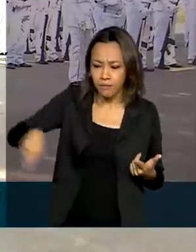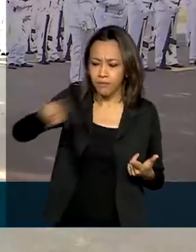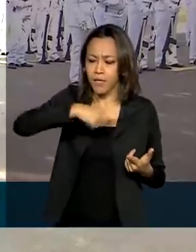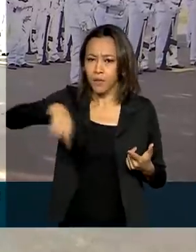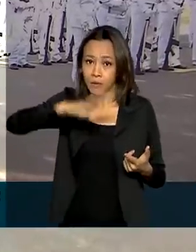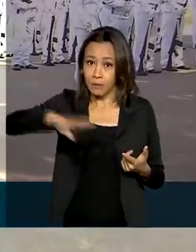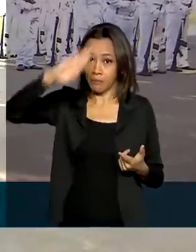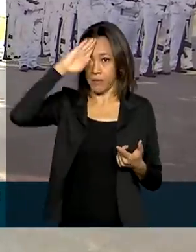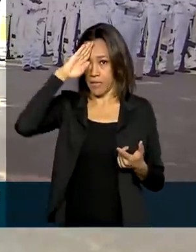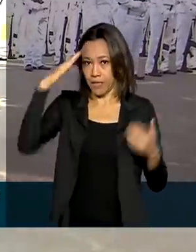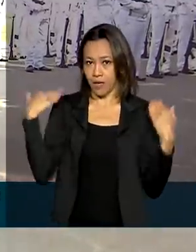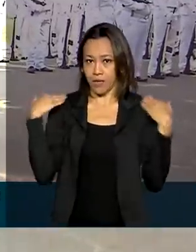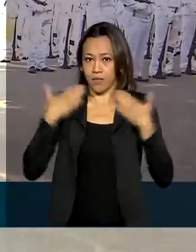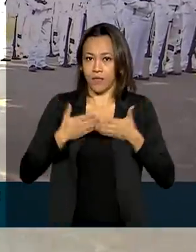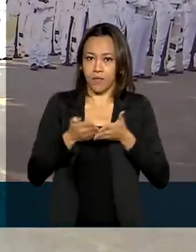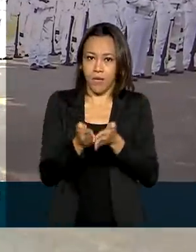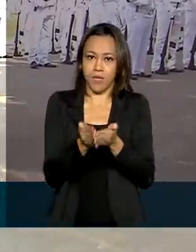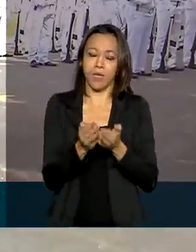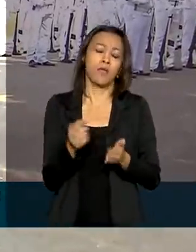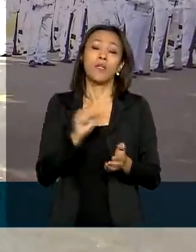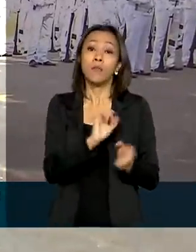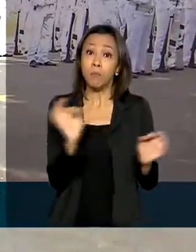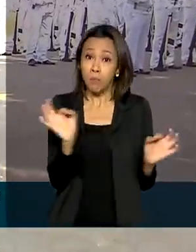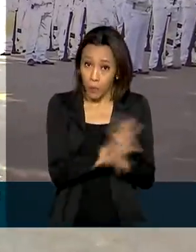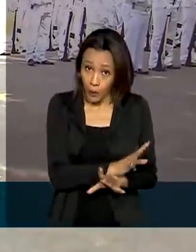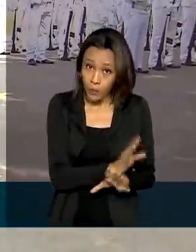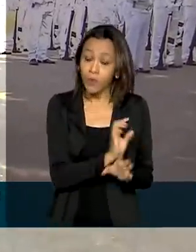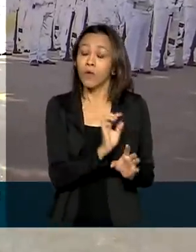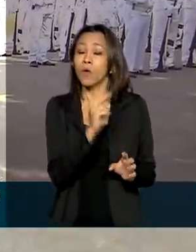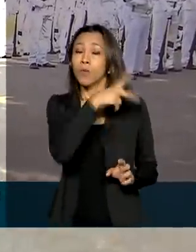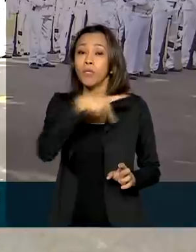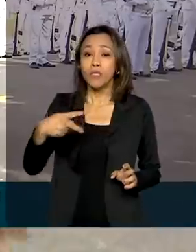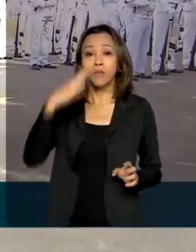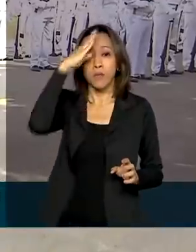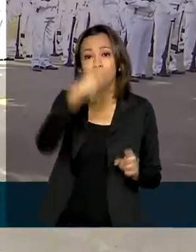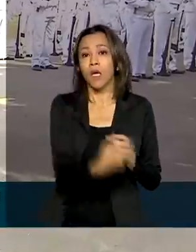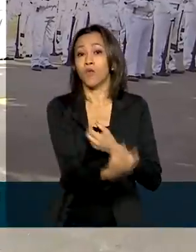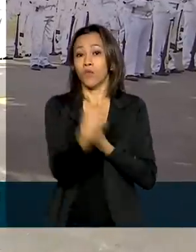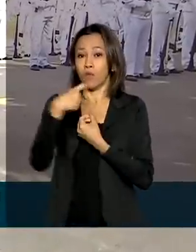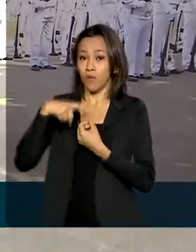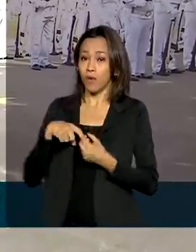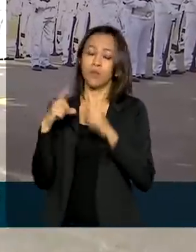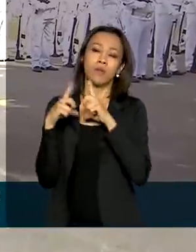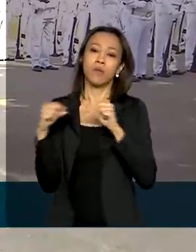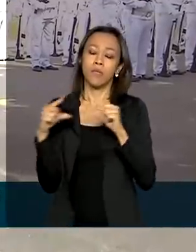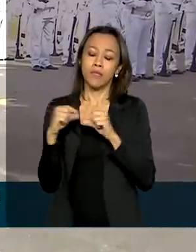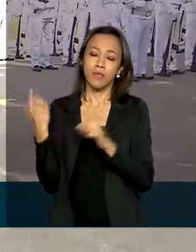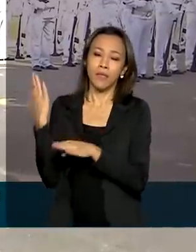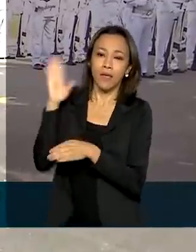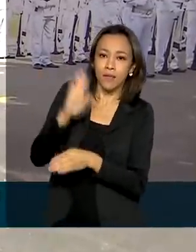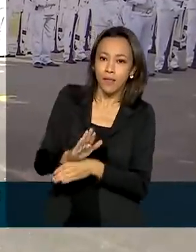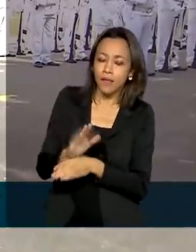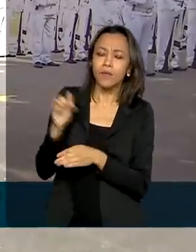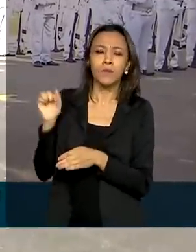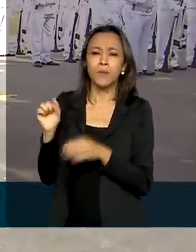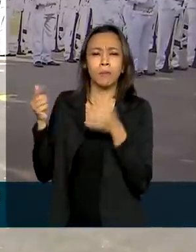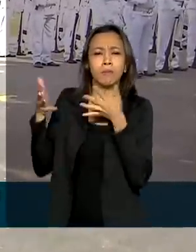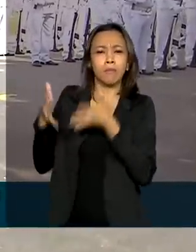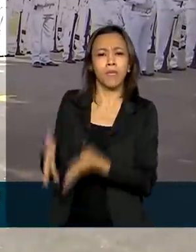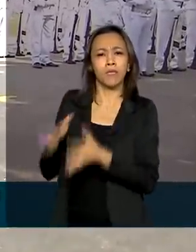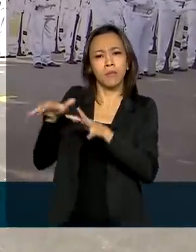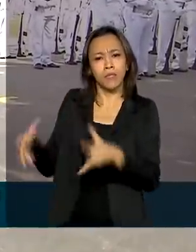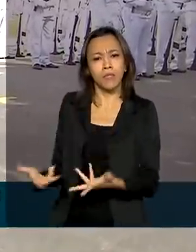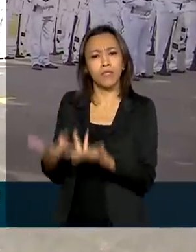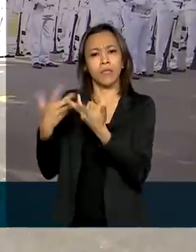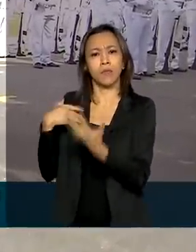da Marinha. Depois do evento aqui no Rio de Janeiro, o presidente da República retorna para Brasília. E na parte da tarde, participa da cerimônia